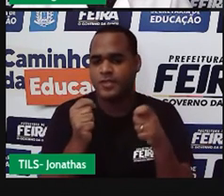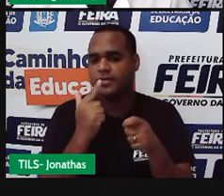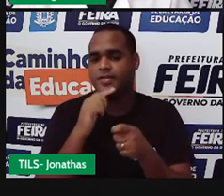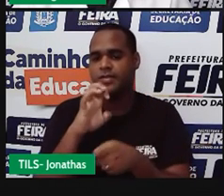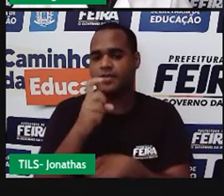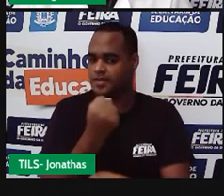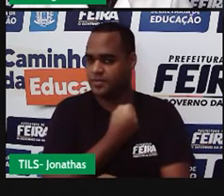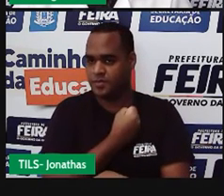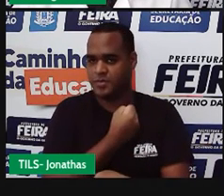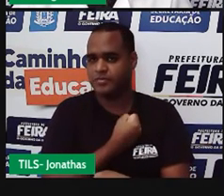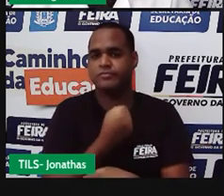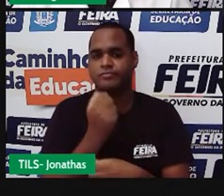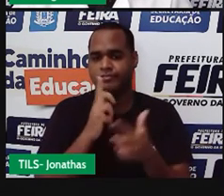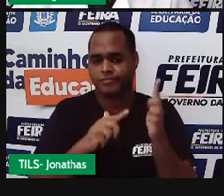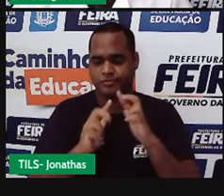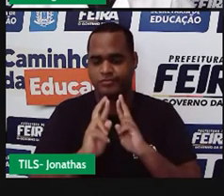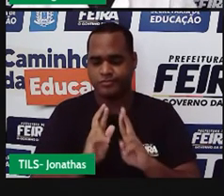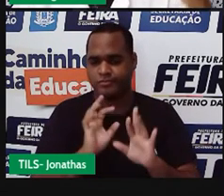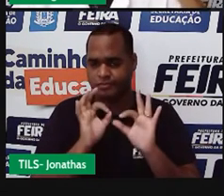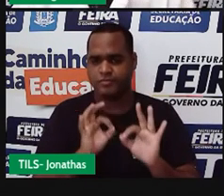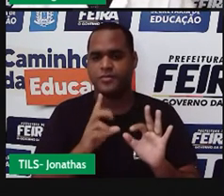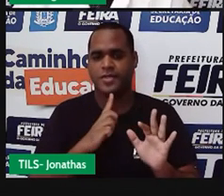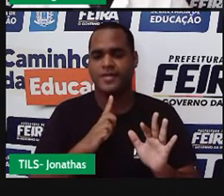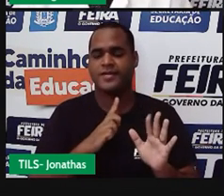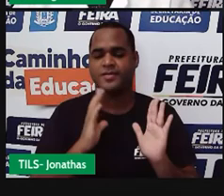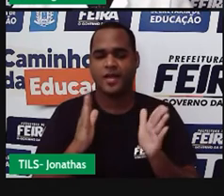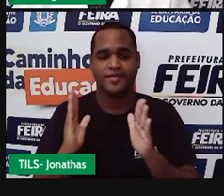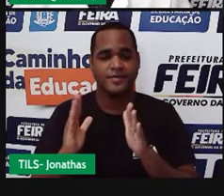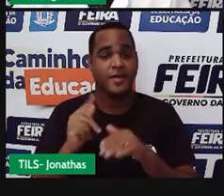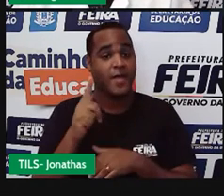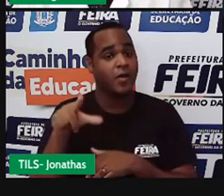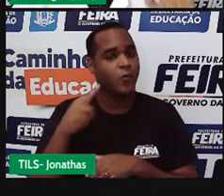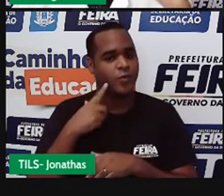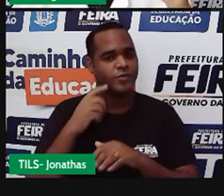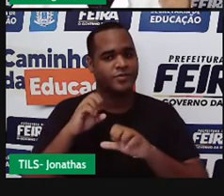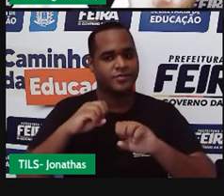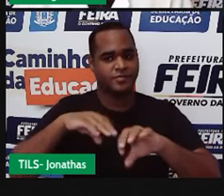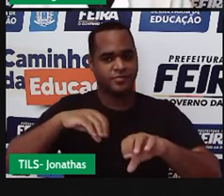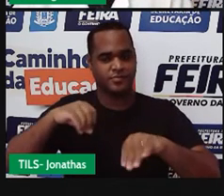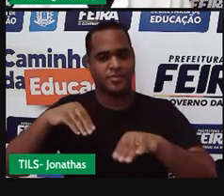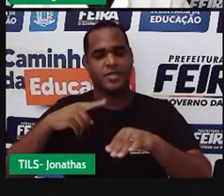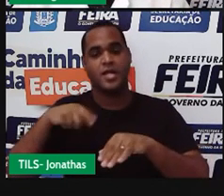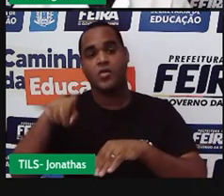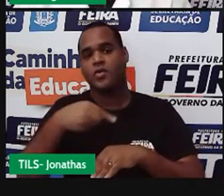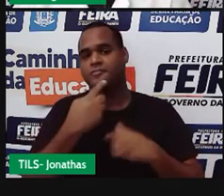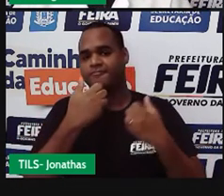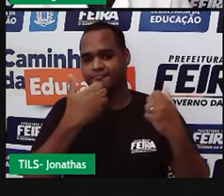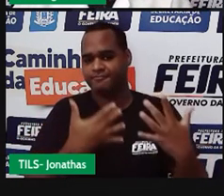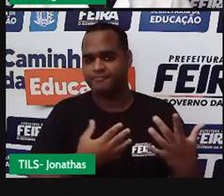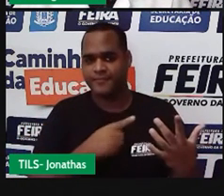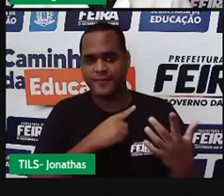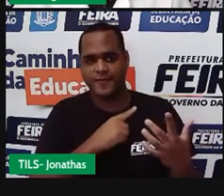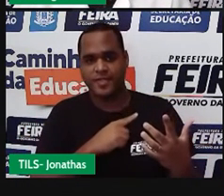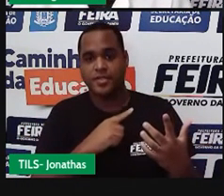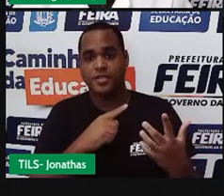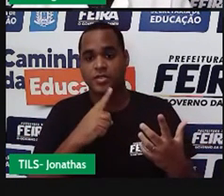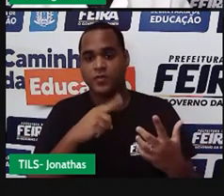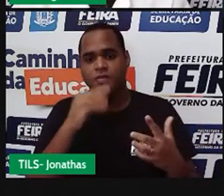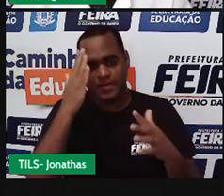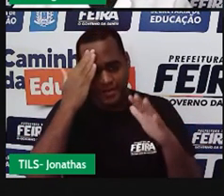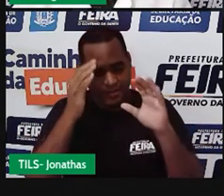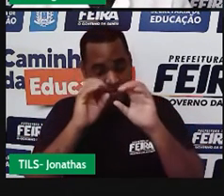numérica. Mas, na próxima aula, né, em uma próxima aula a gente vai entender melhor